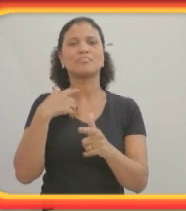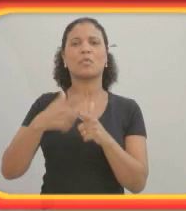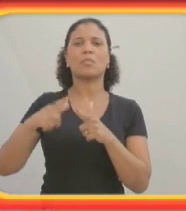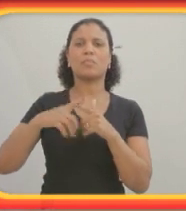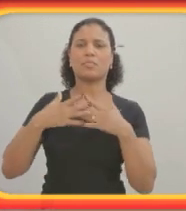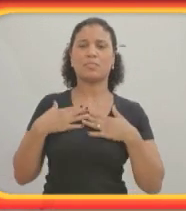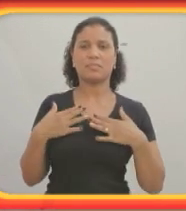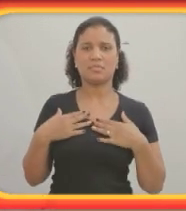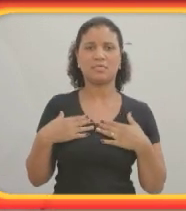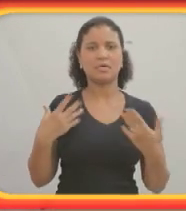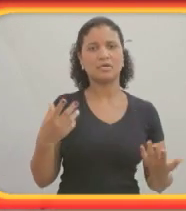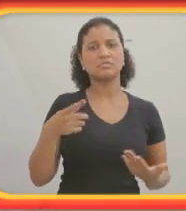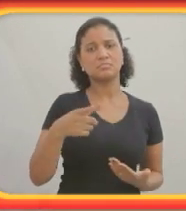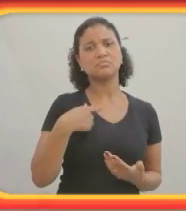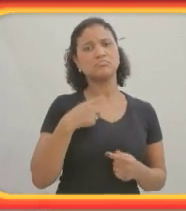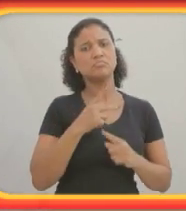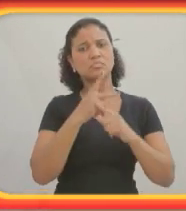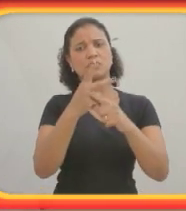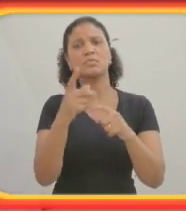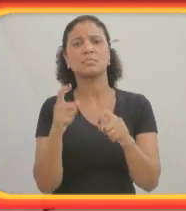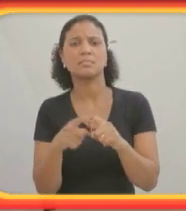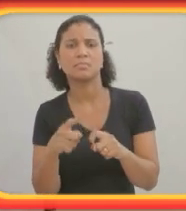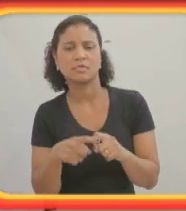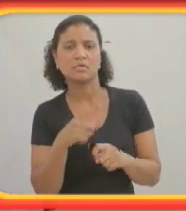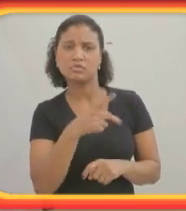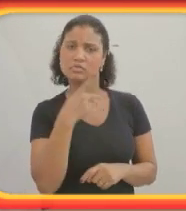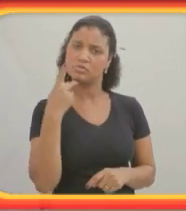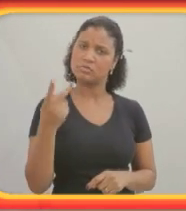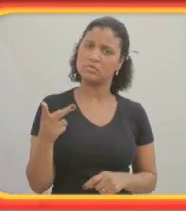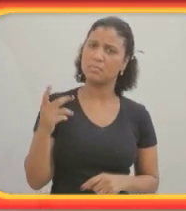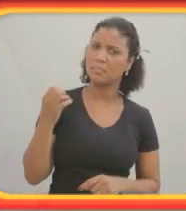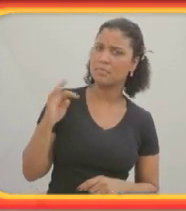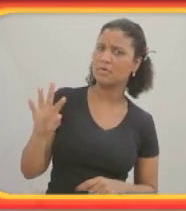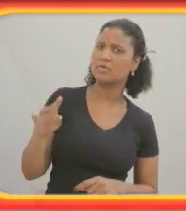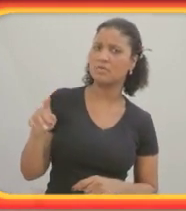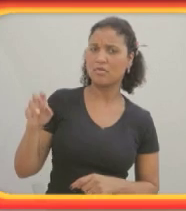procurar um médico. E ele disse, É, Peter, é exatamente você.